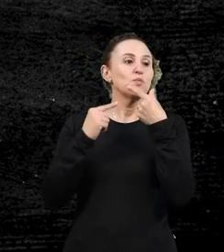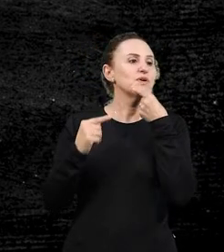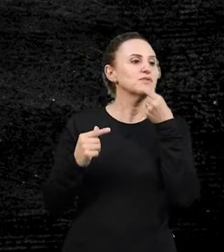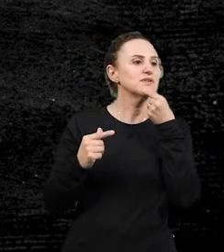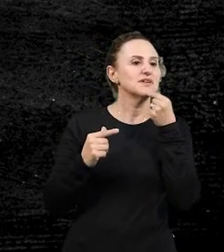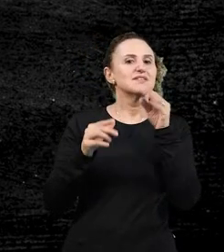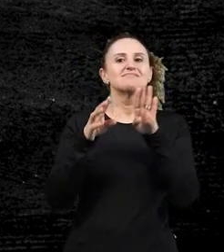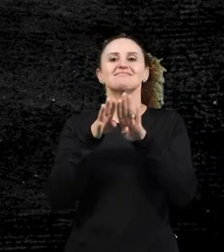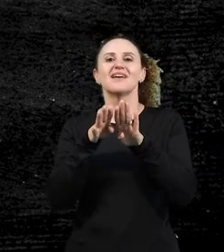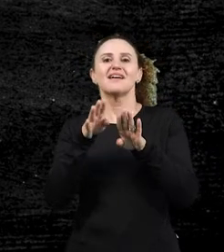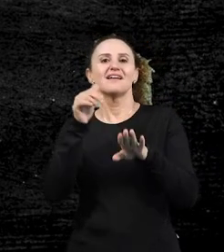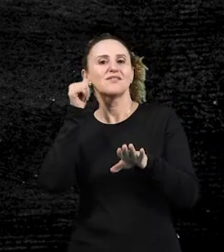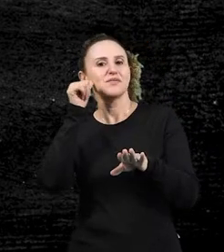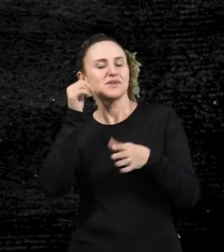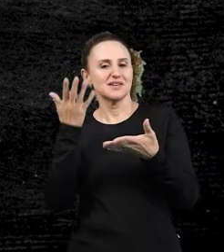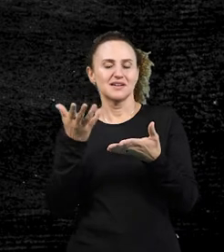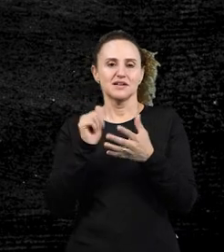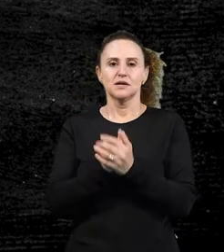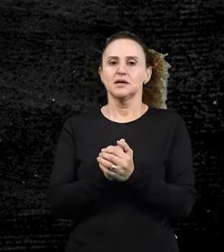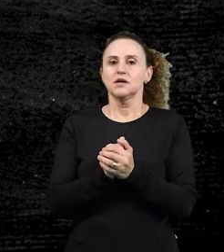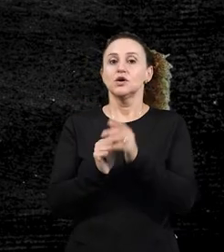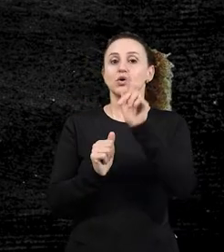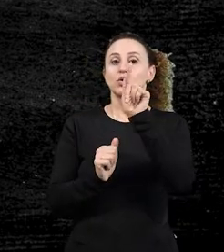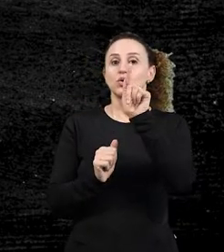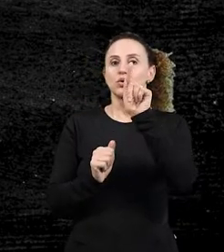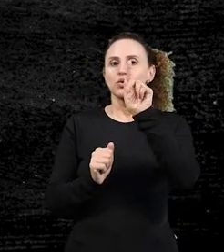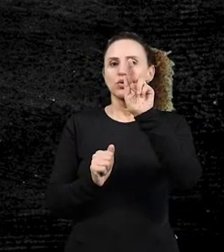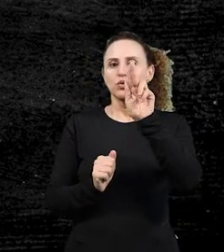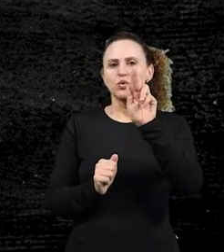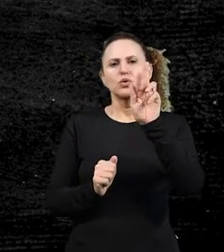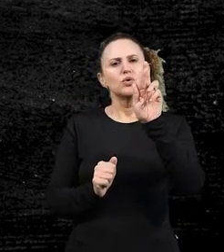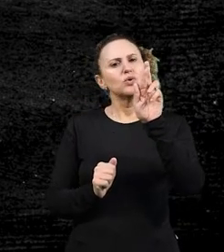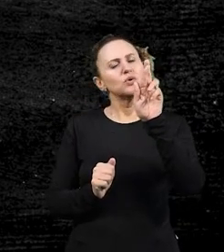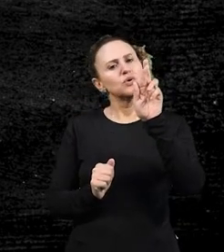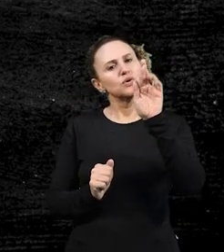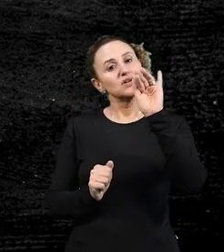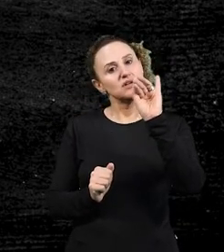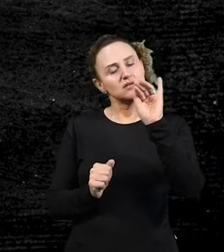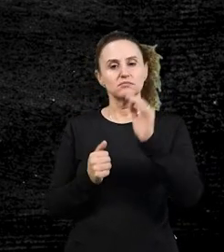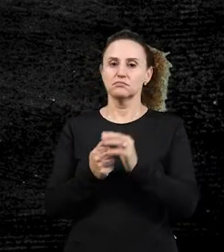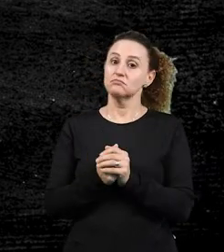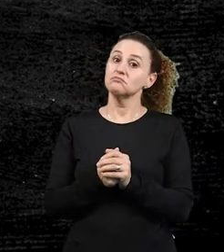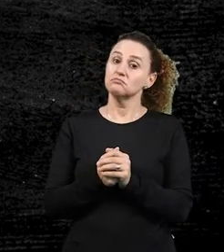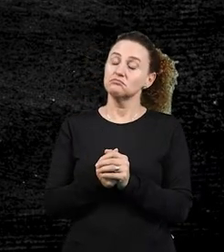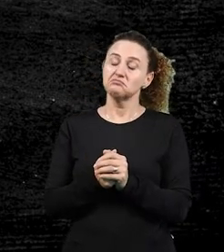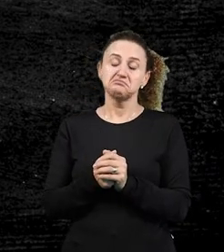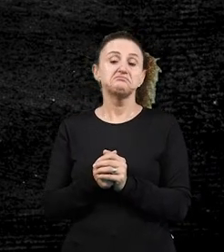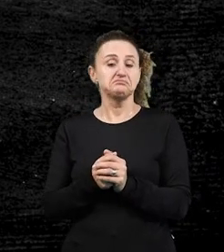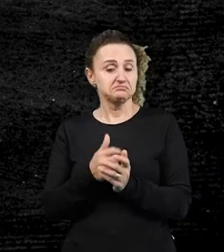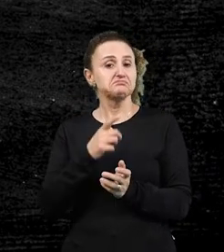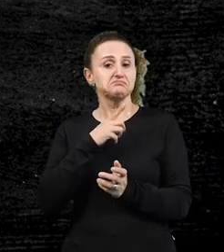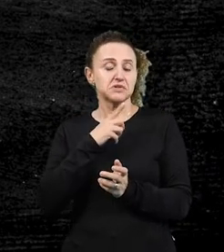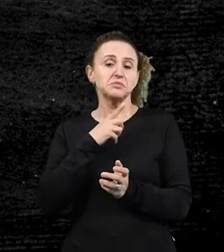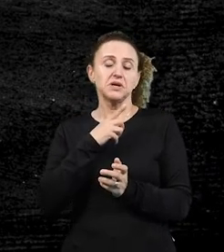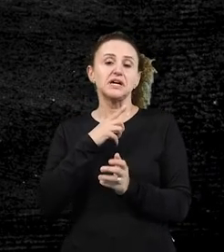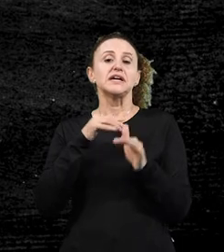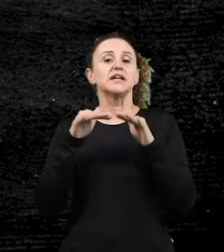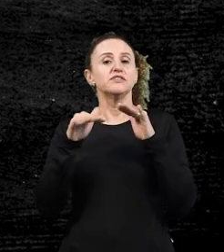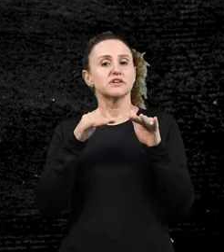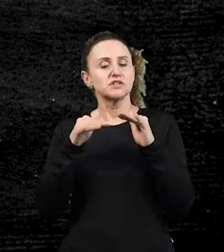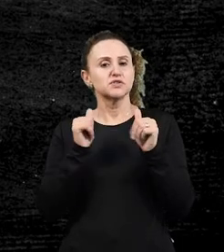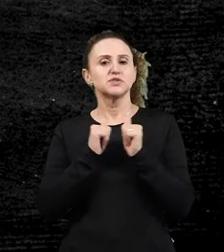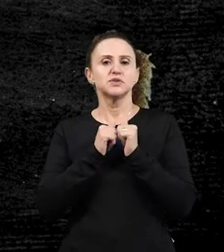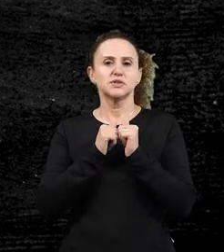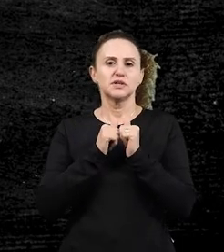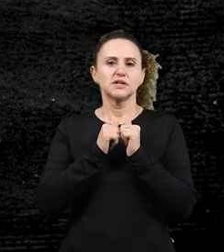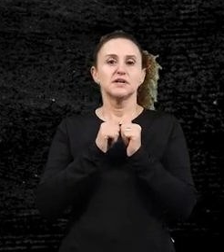do feminino. Guri, guria. Não tem uma marca para falar que guri é